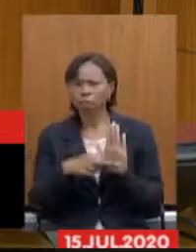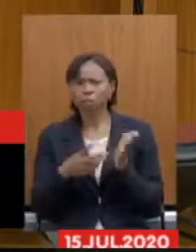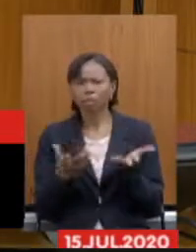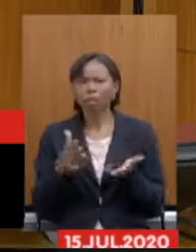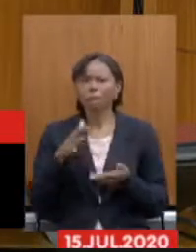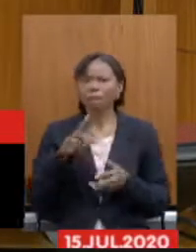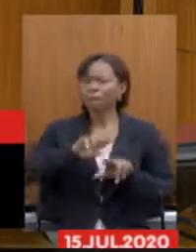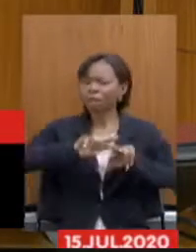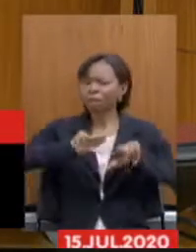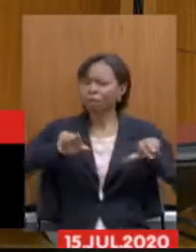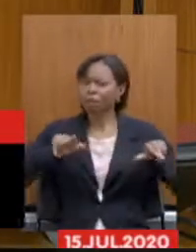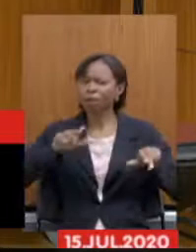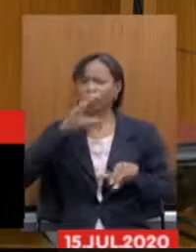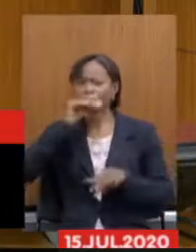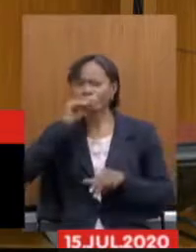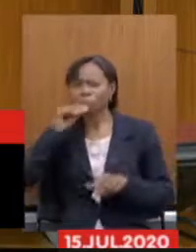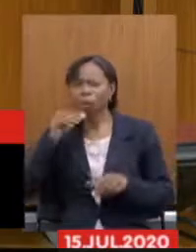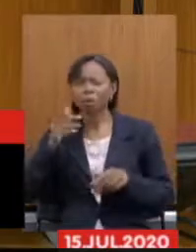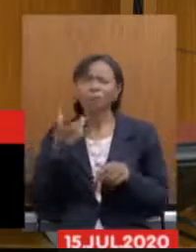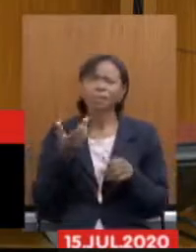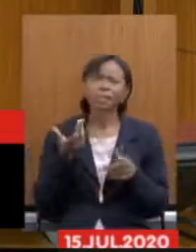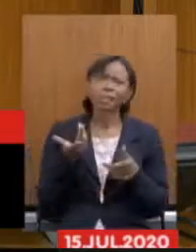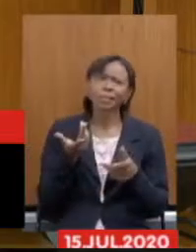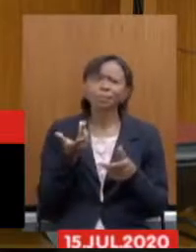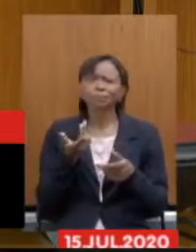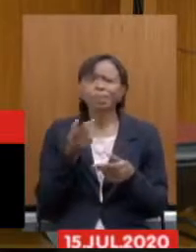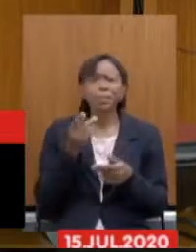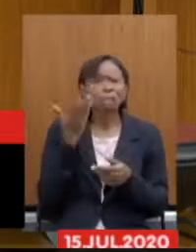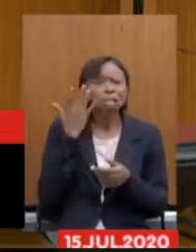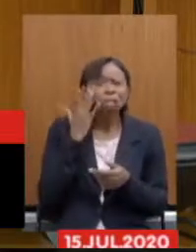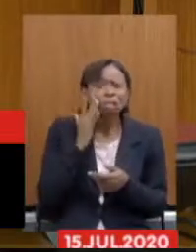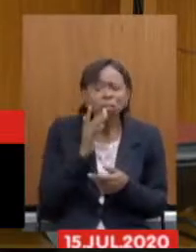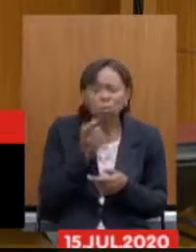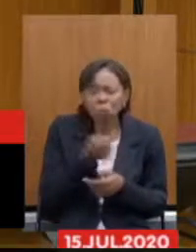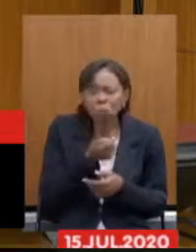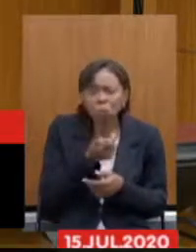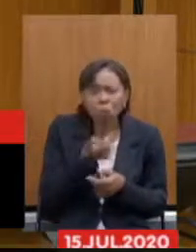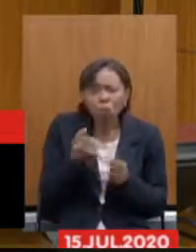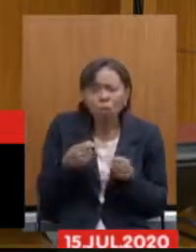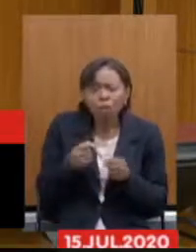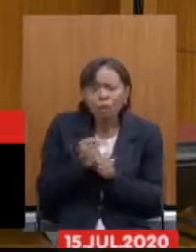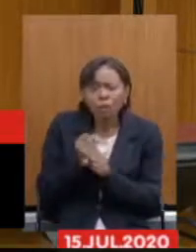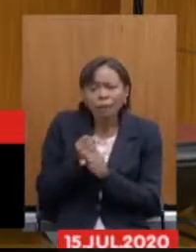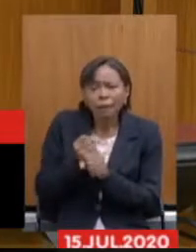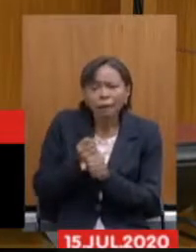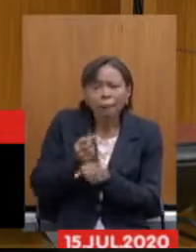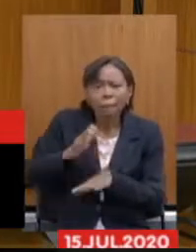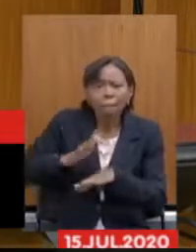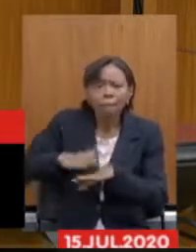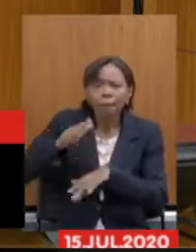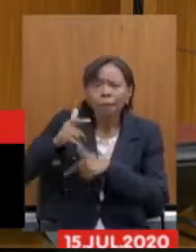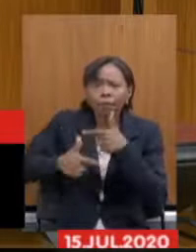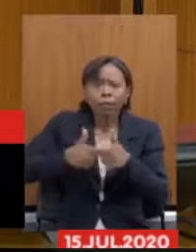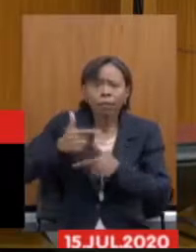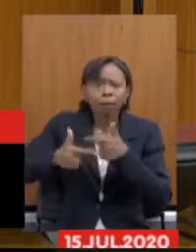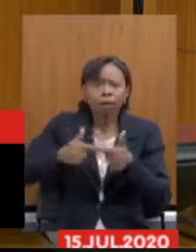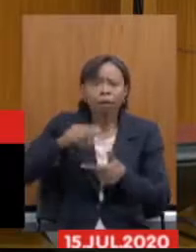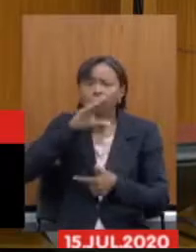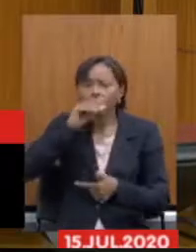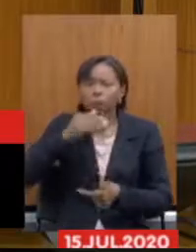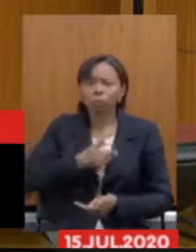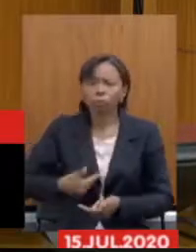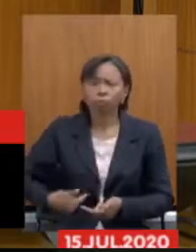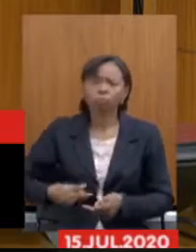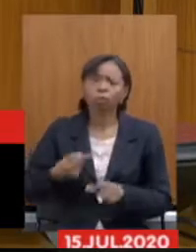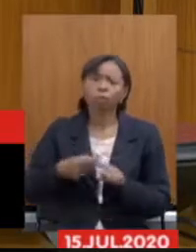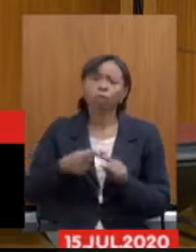questões de dias, teriam que ficar mais cinco, seis, sete anos no serviço público. Exatamente pela falta de uma regra de